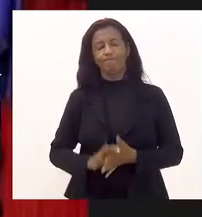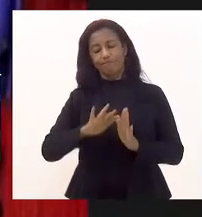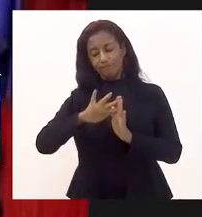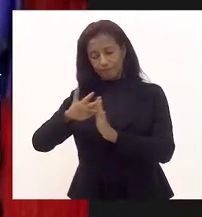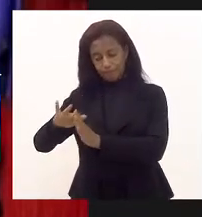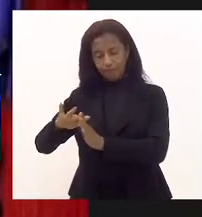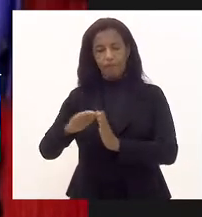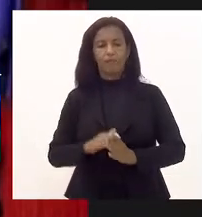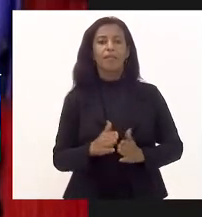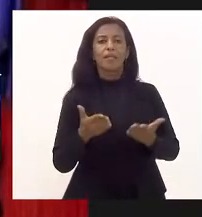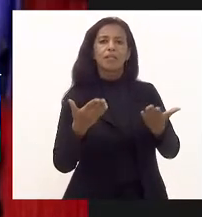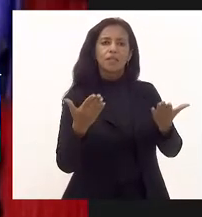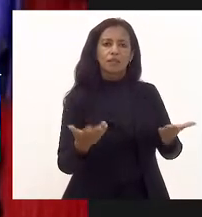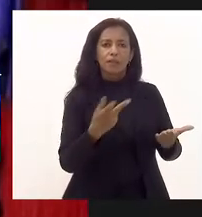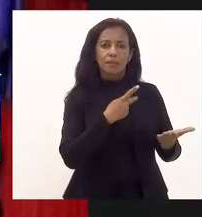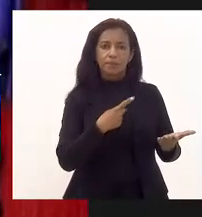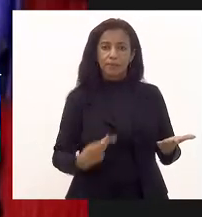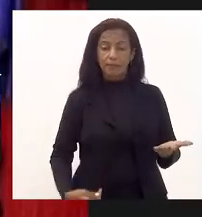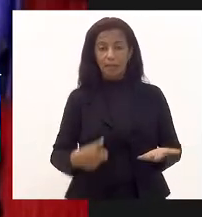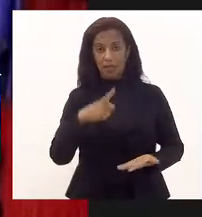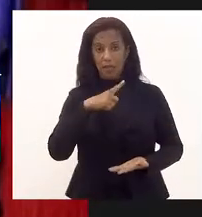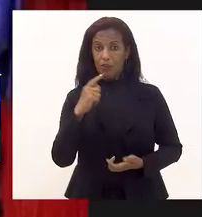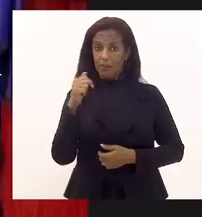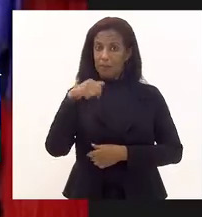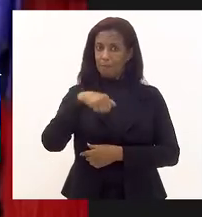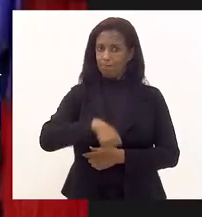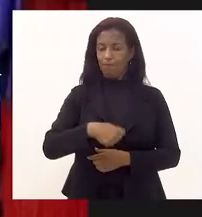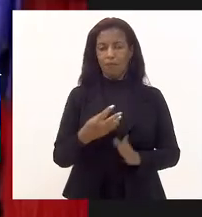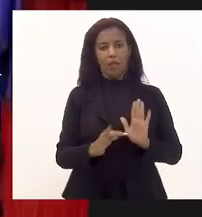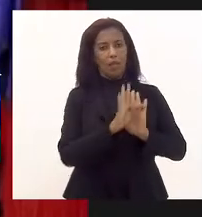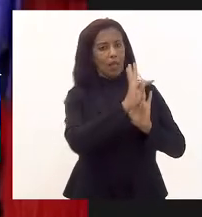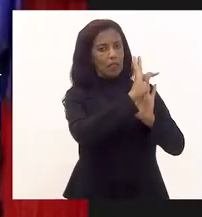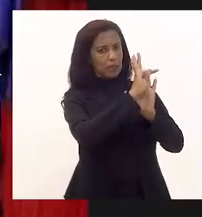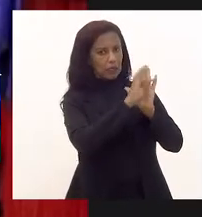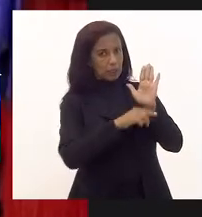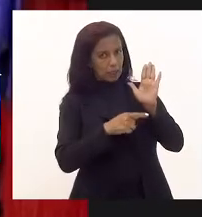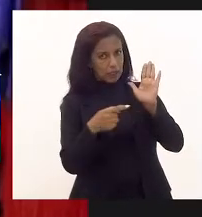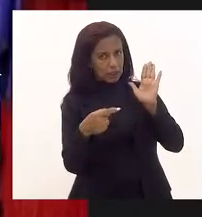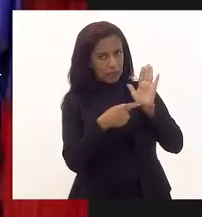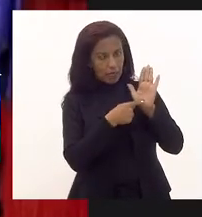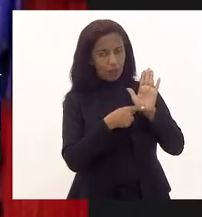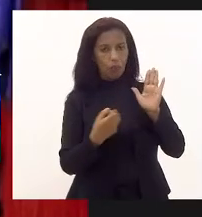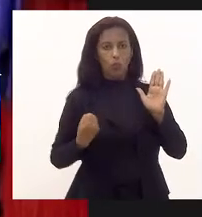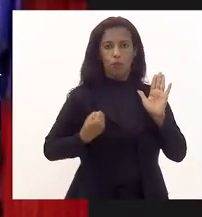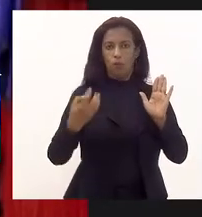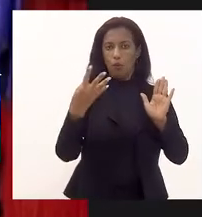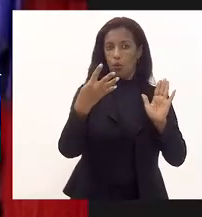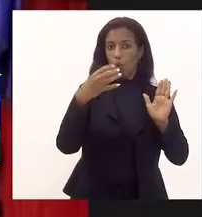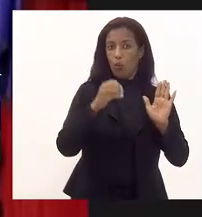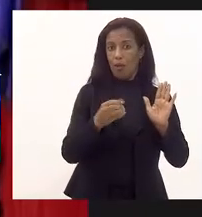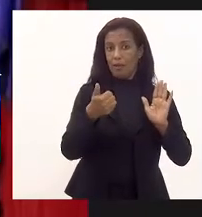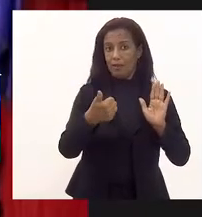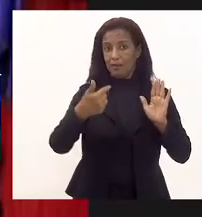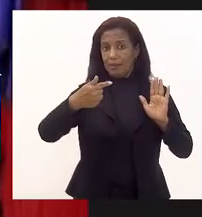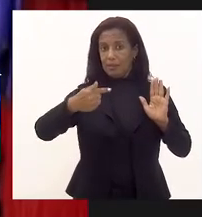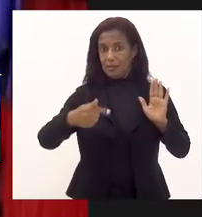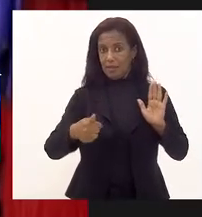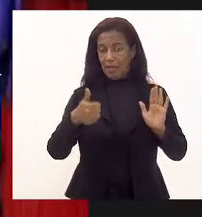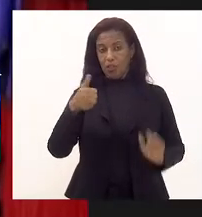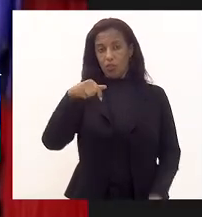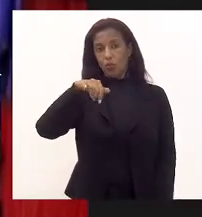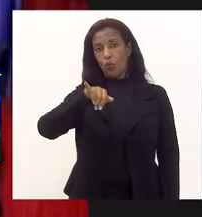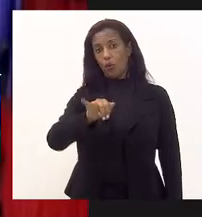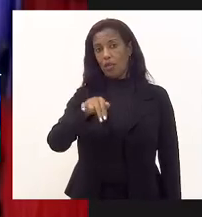do Instituto IVB, eu tenho aqui o termo de apreensão número 4017 do INEA, está aqui em as